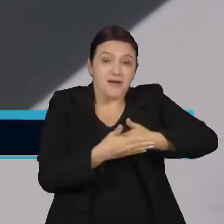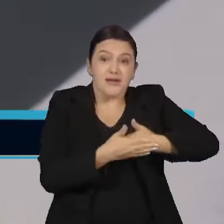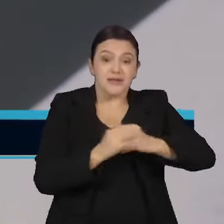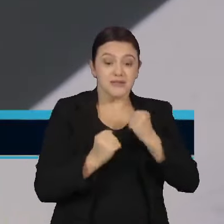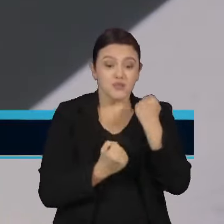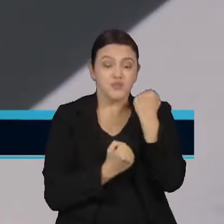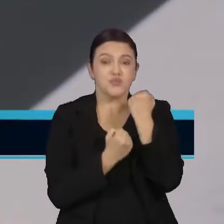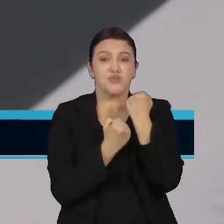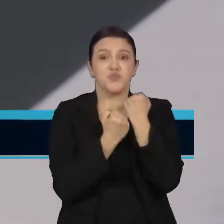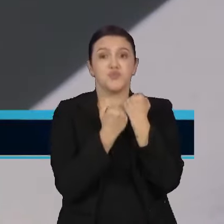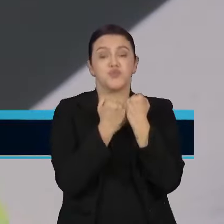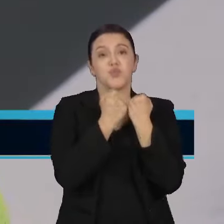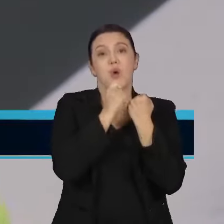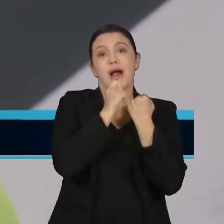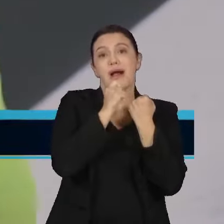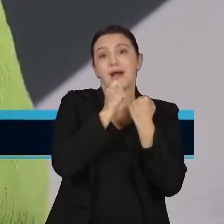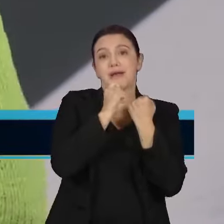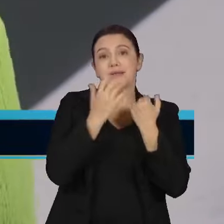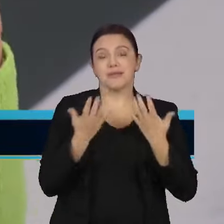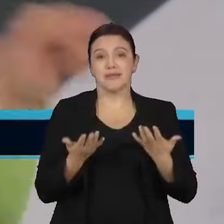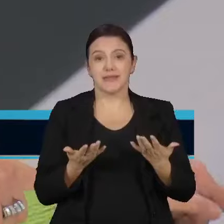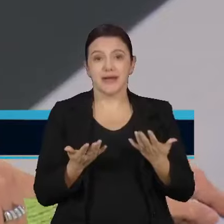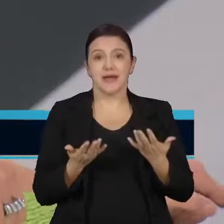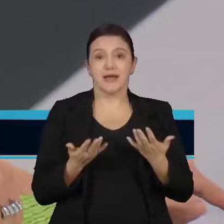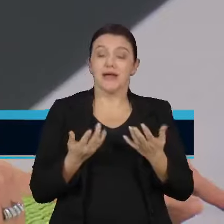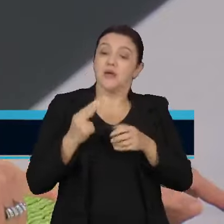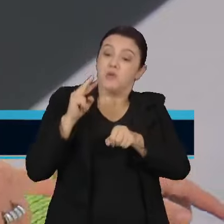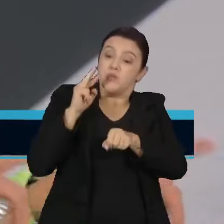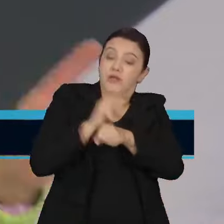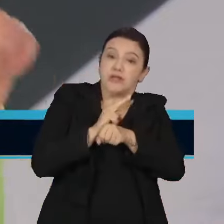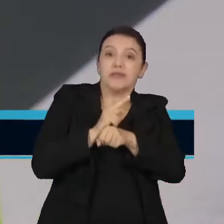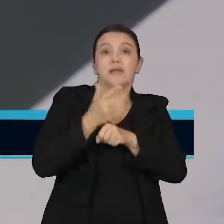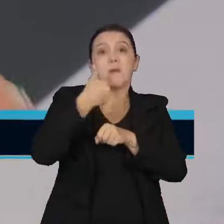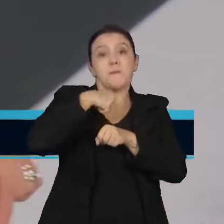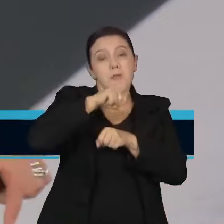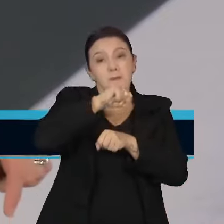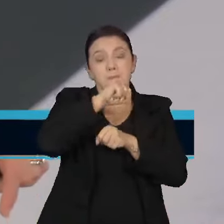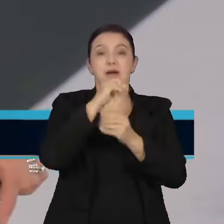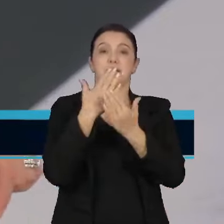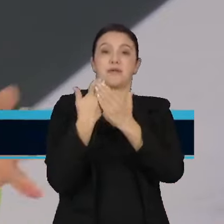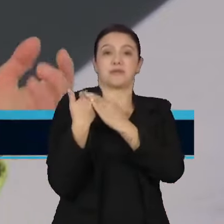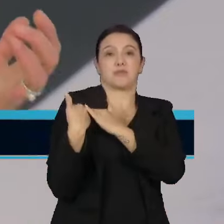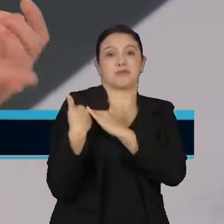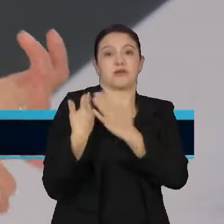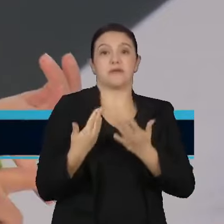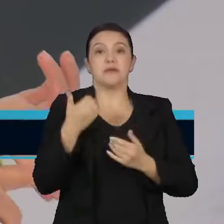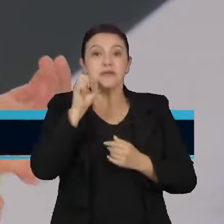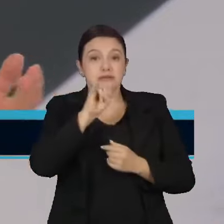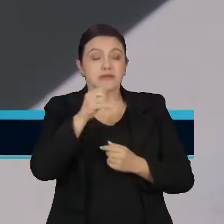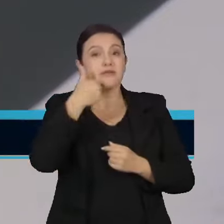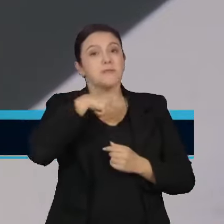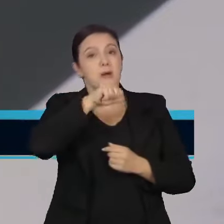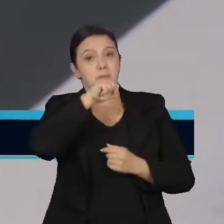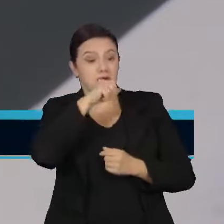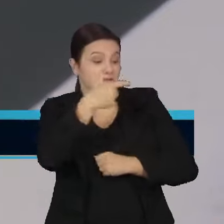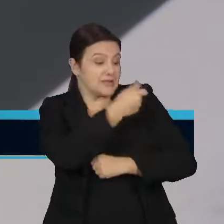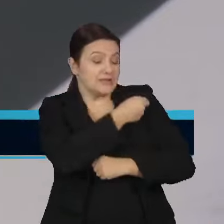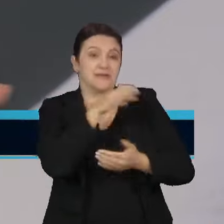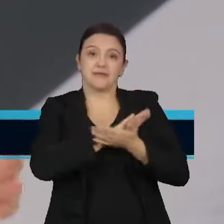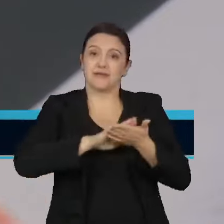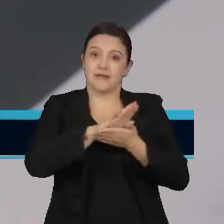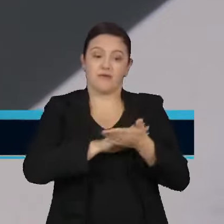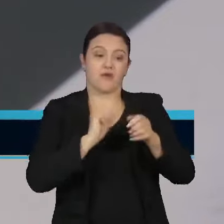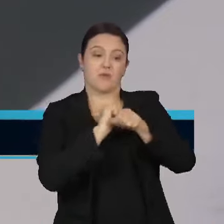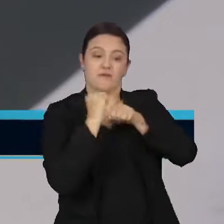Ela depende exclusivamente da proteção da mãe. Então se a mãe não tomar vacina, seja para Covid, seja para